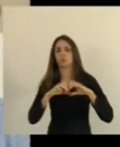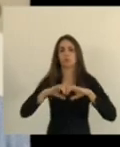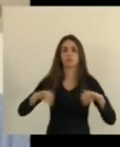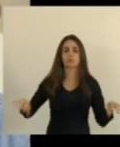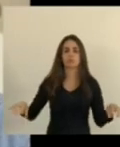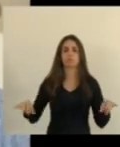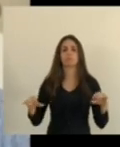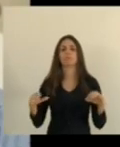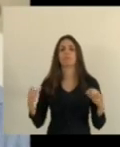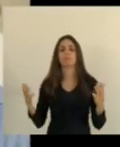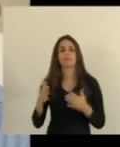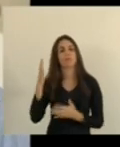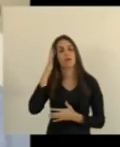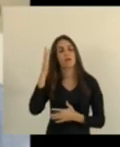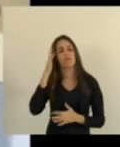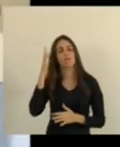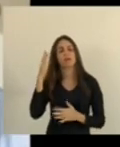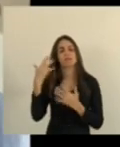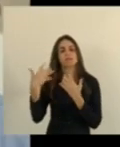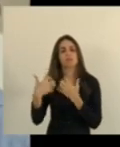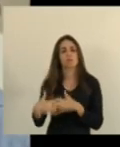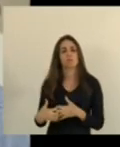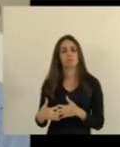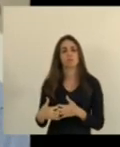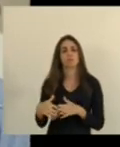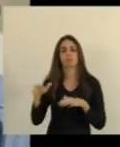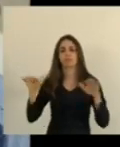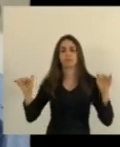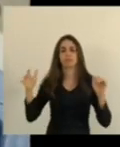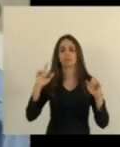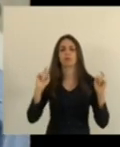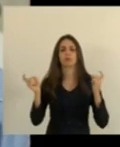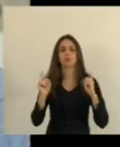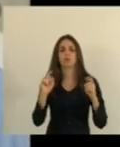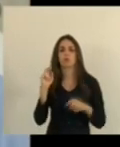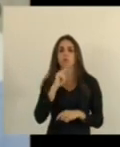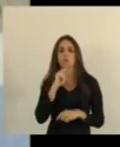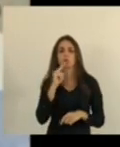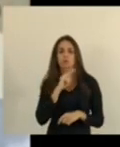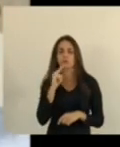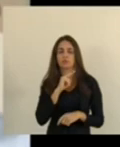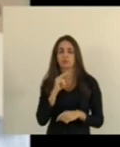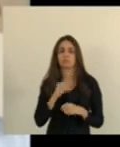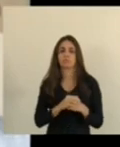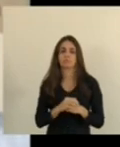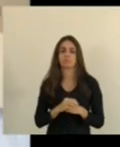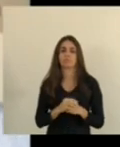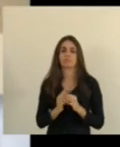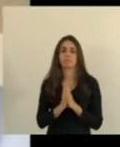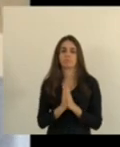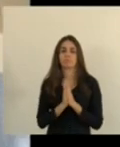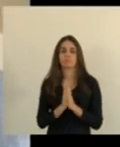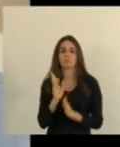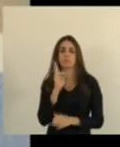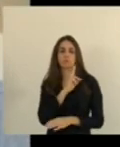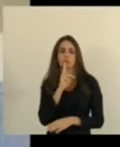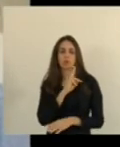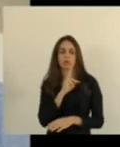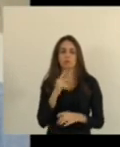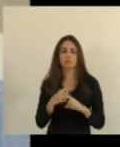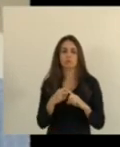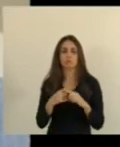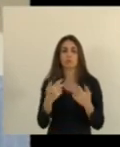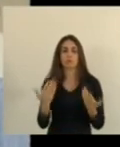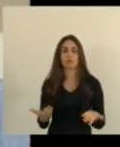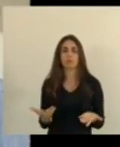a gente faça uma reflexão o senhor convoque uma reunião urgentíssima governador pois não é possível